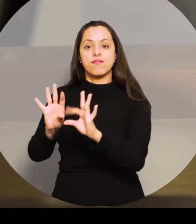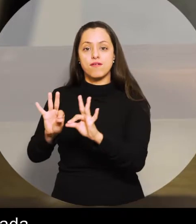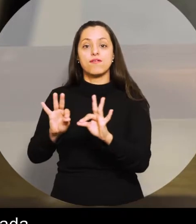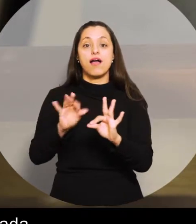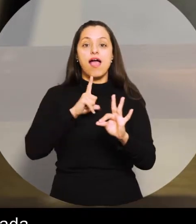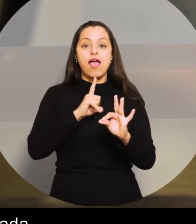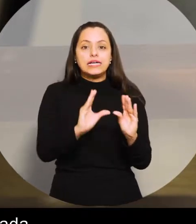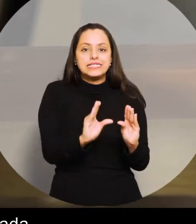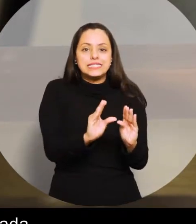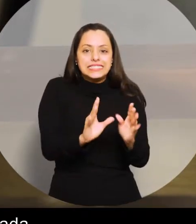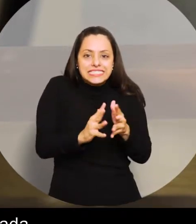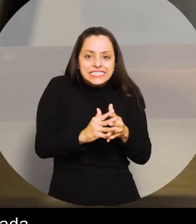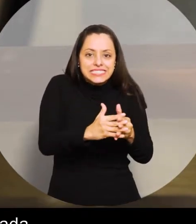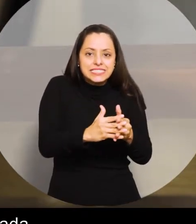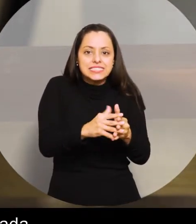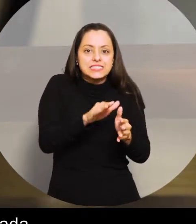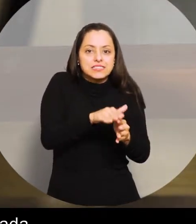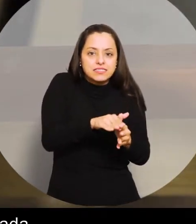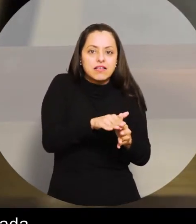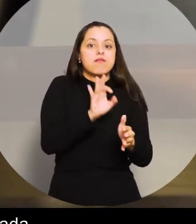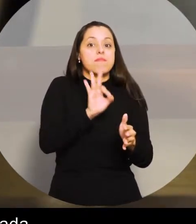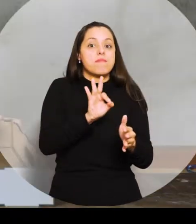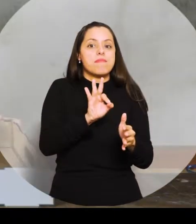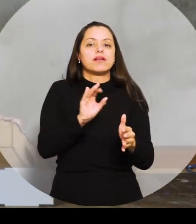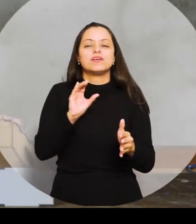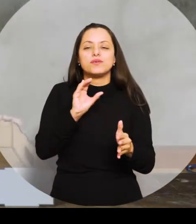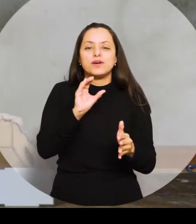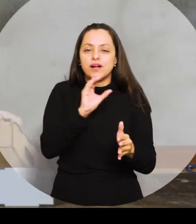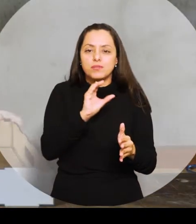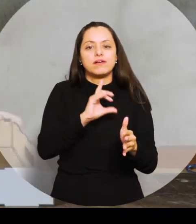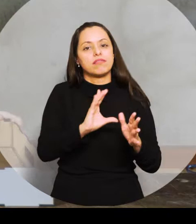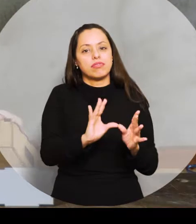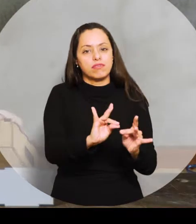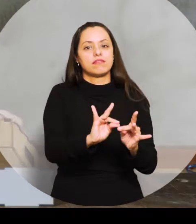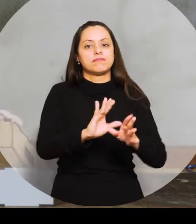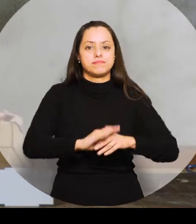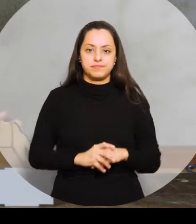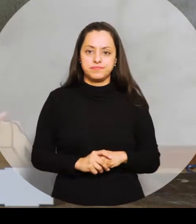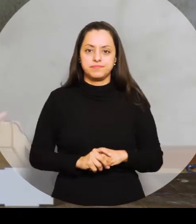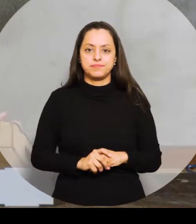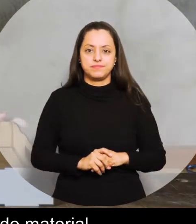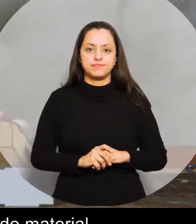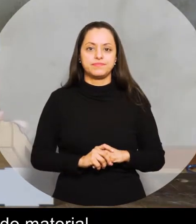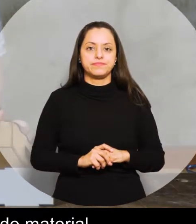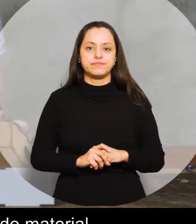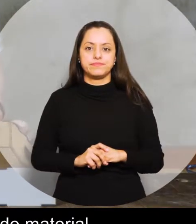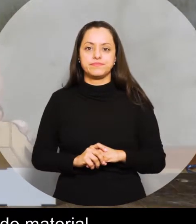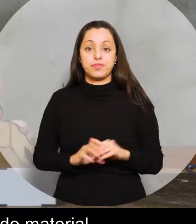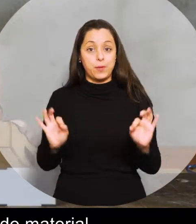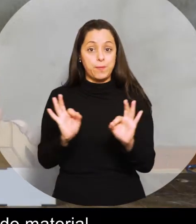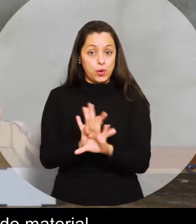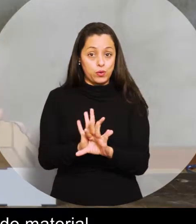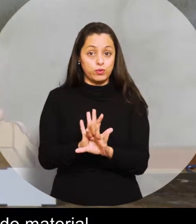um pouco para ter certeza de que a caixa está sendo colada. Lara cola a caixa com cola instantânea. Pronto, agora